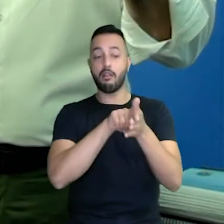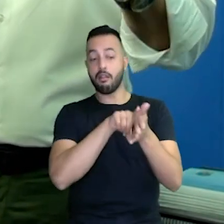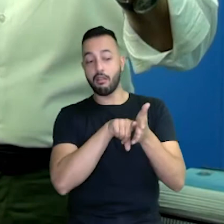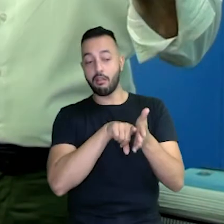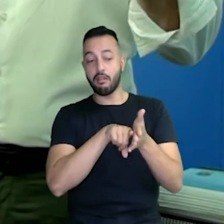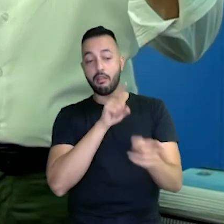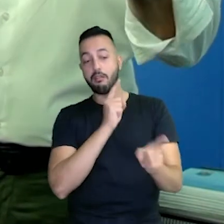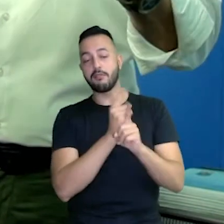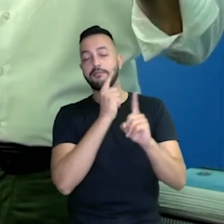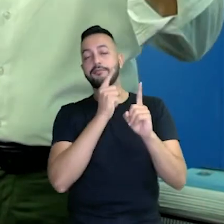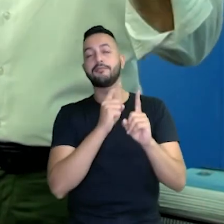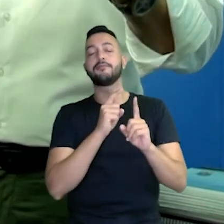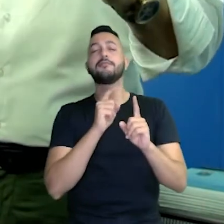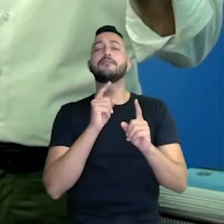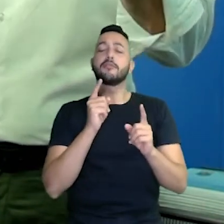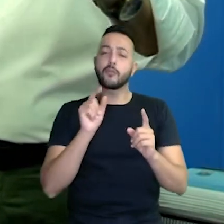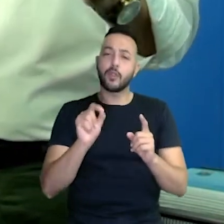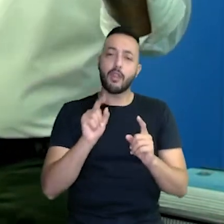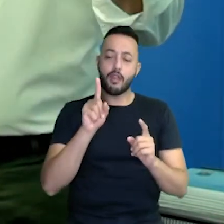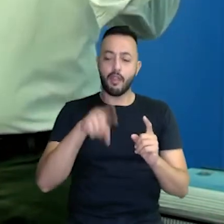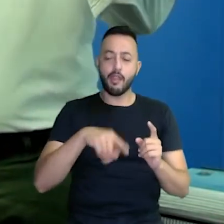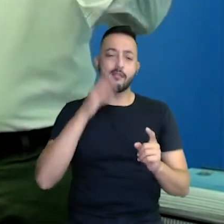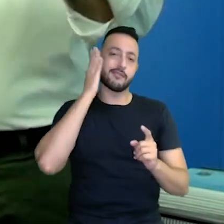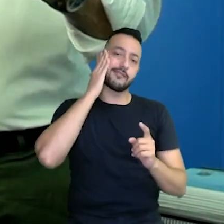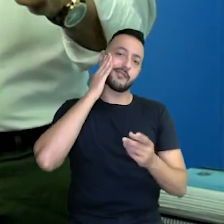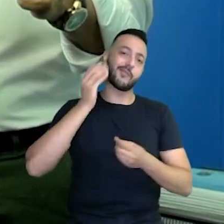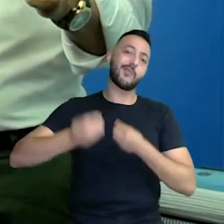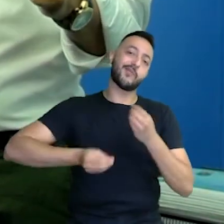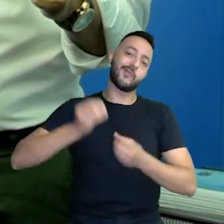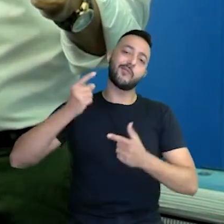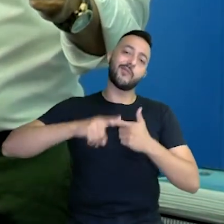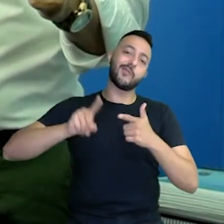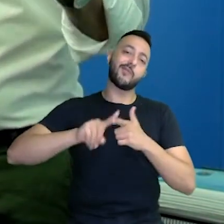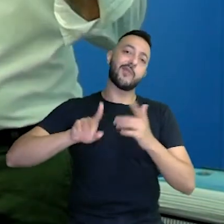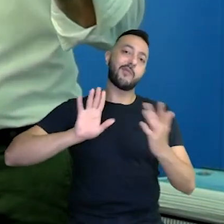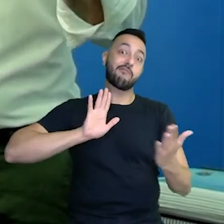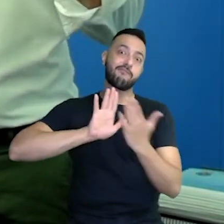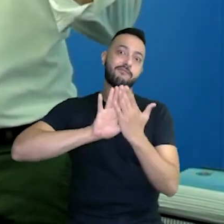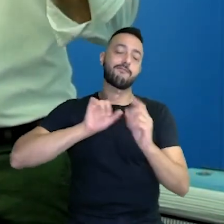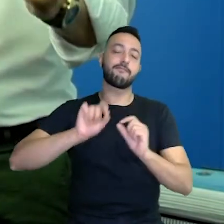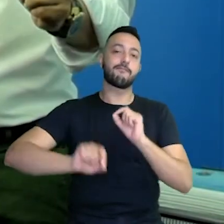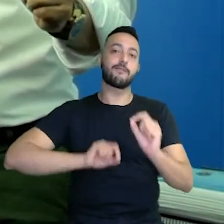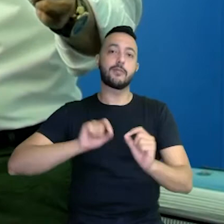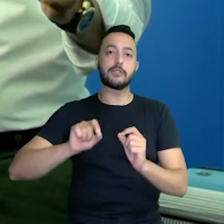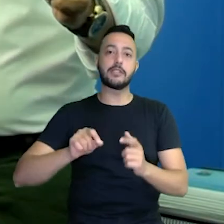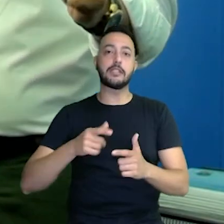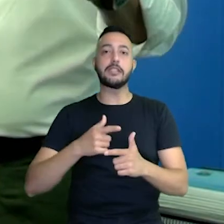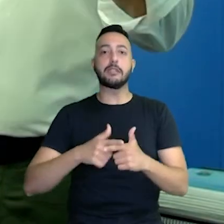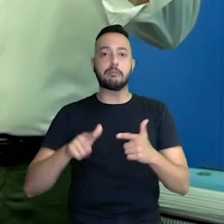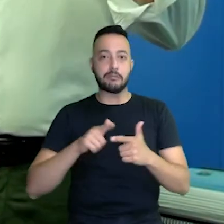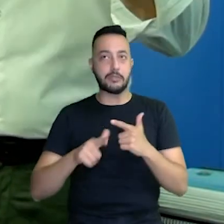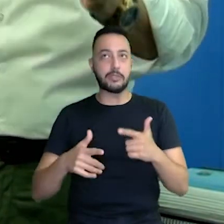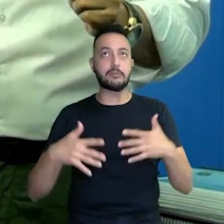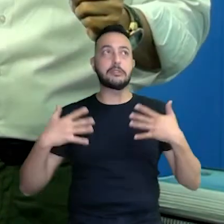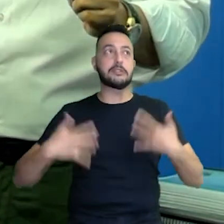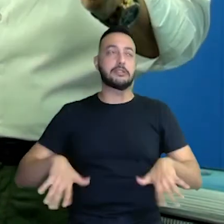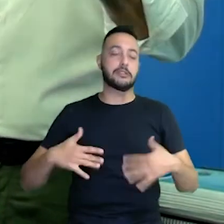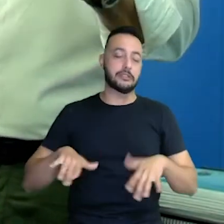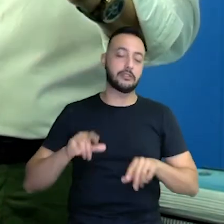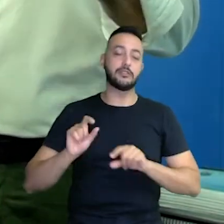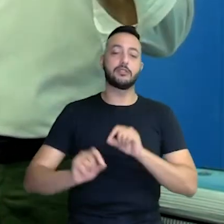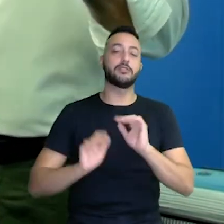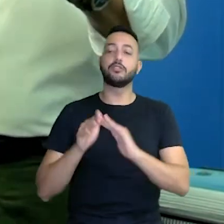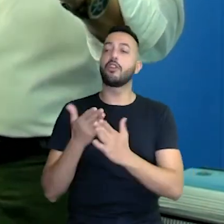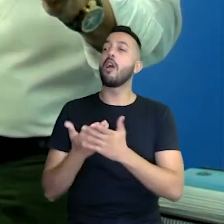aplicada é para exatamente sabermos onde estão os desafios, onde estão os gargalos, as deficiências,